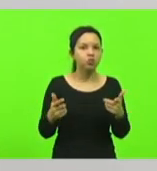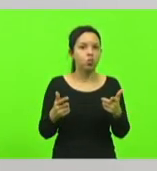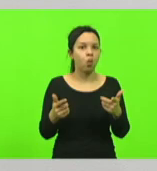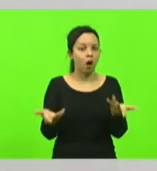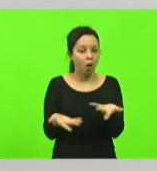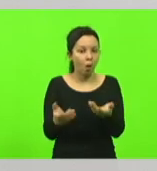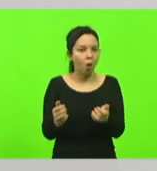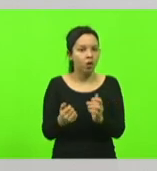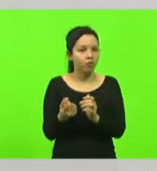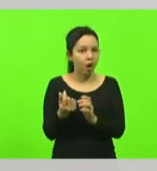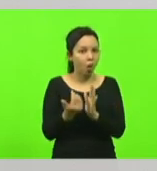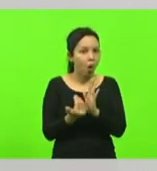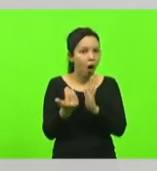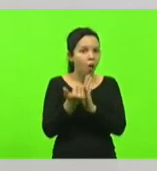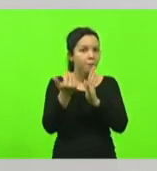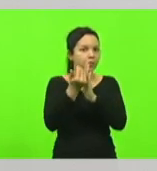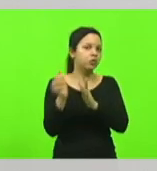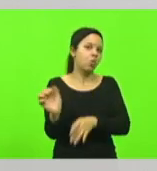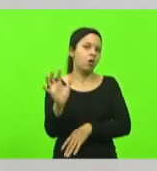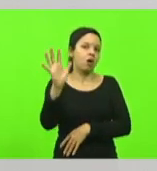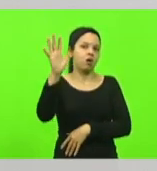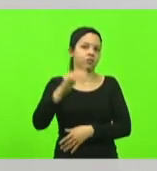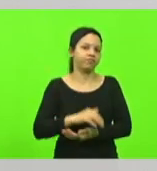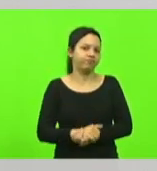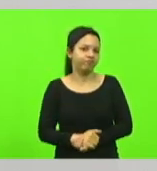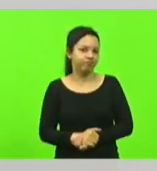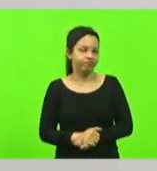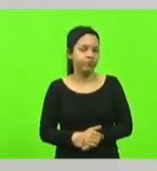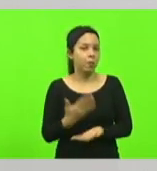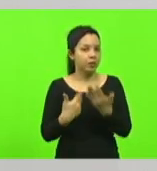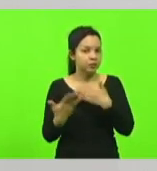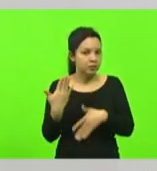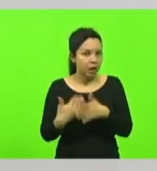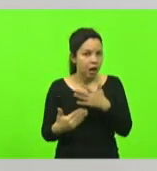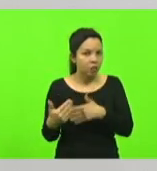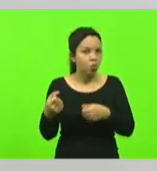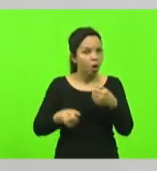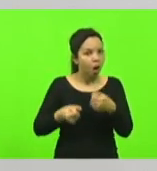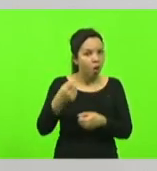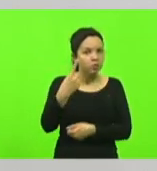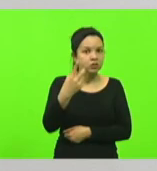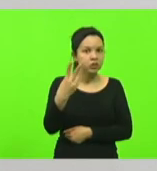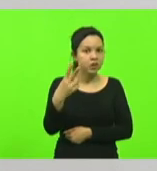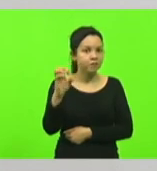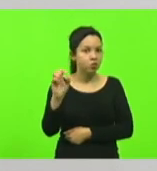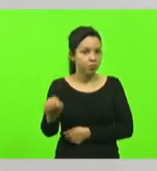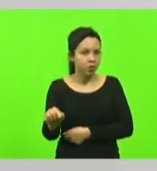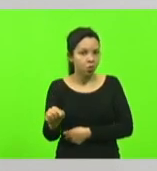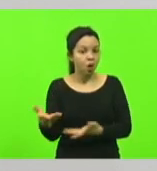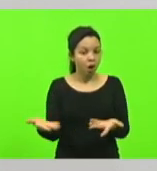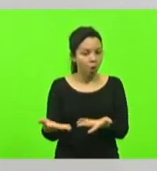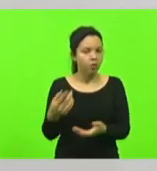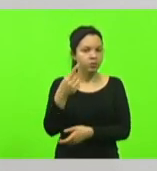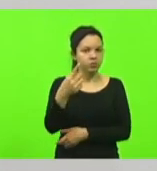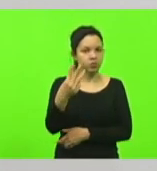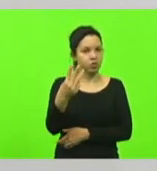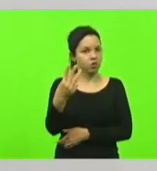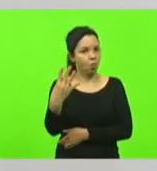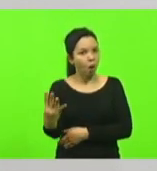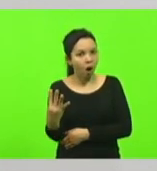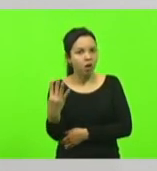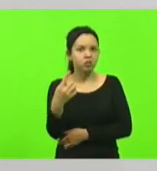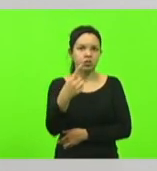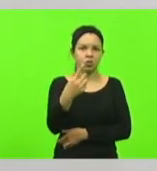sentido. Então, um veículo que custaria 120 mil reais, agora custa 134, 140 mil